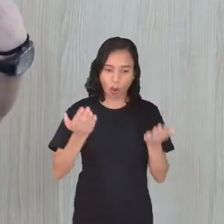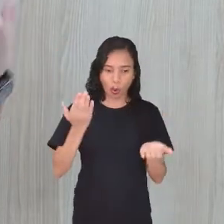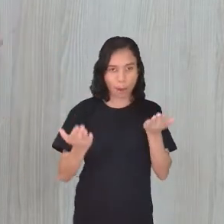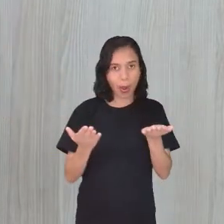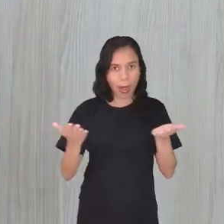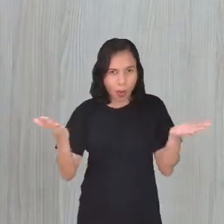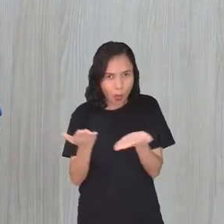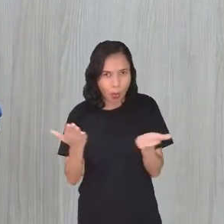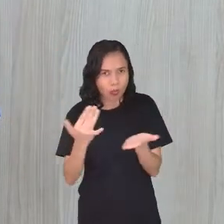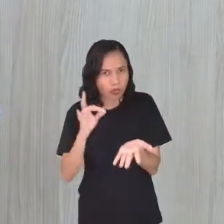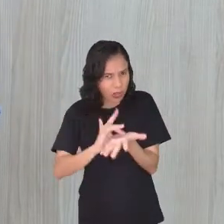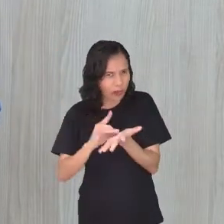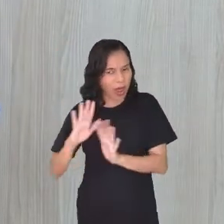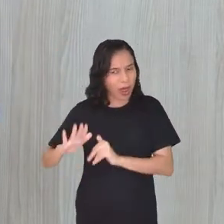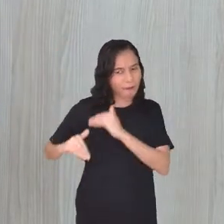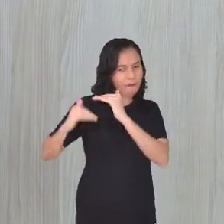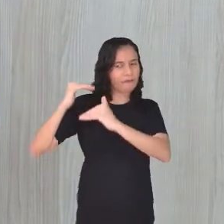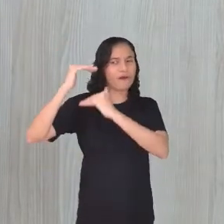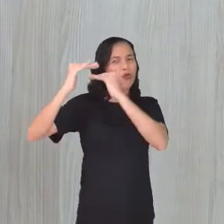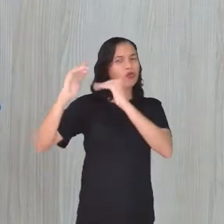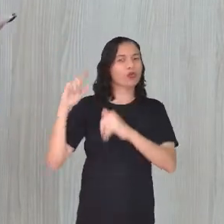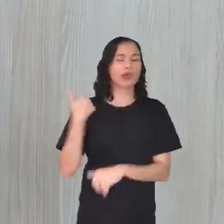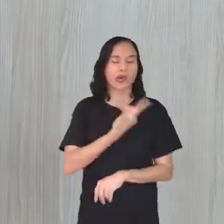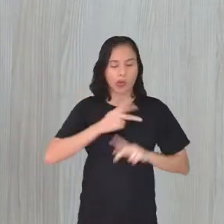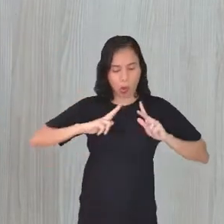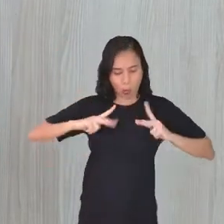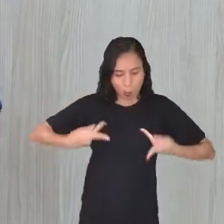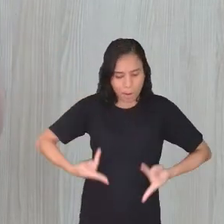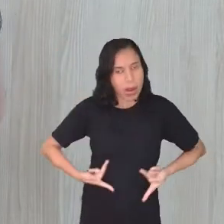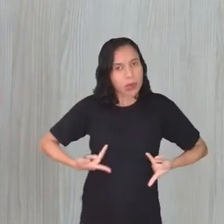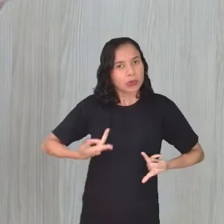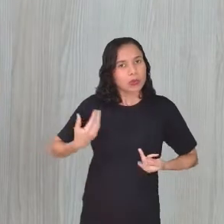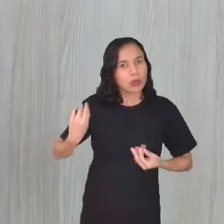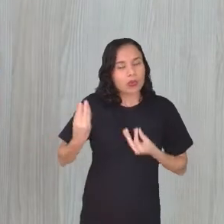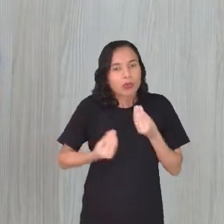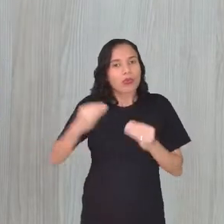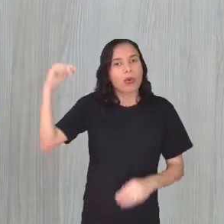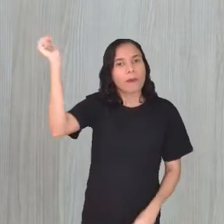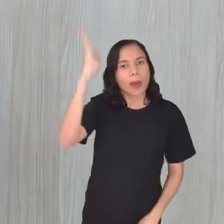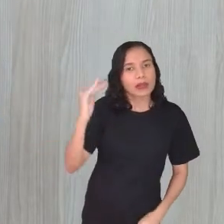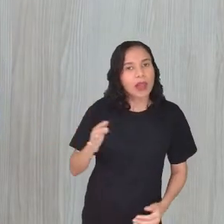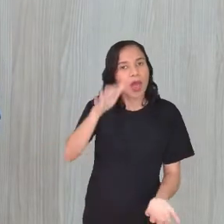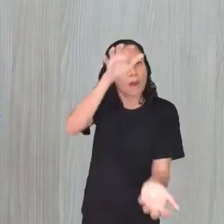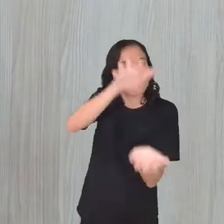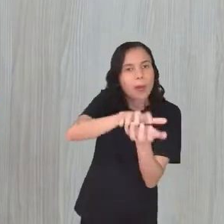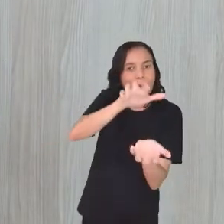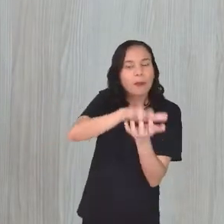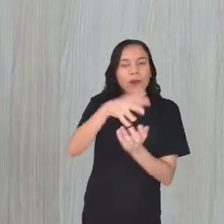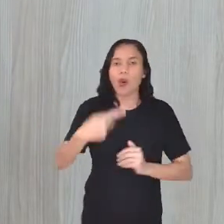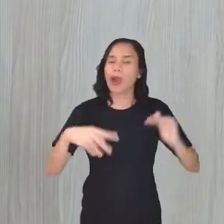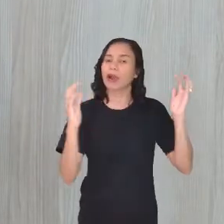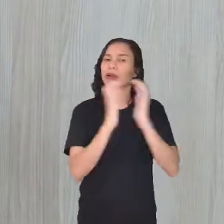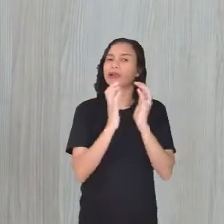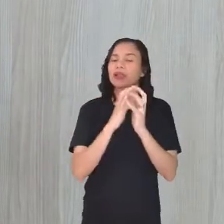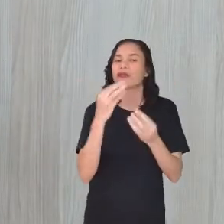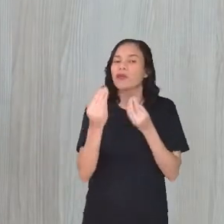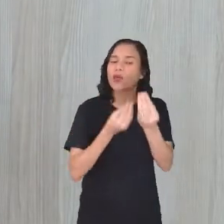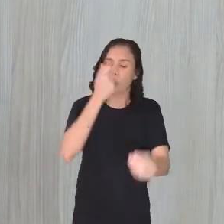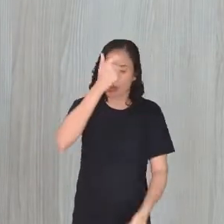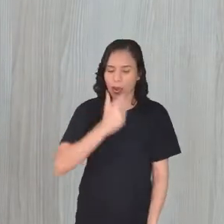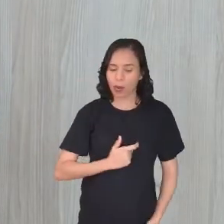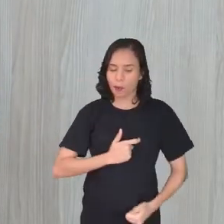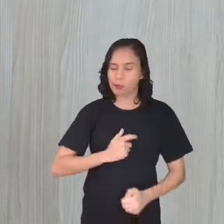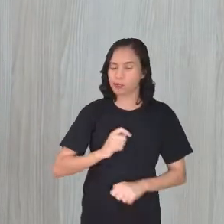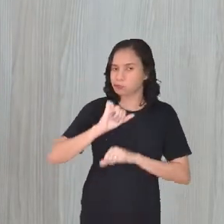que a gente conseguiu evoluir como seres humanos, como brasileiros, como pernambucanos, recifenses, né? Como é que é isso aí,